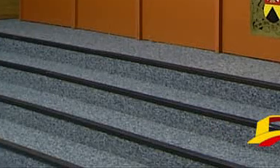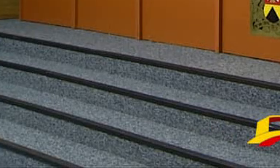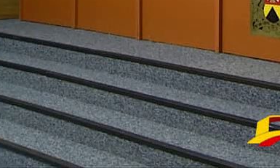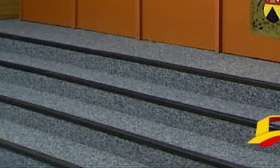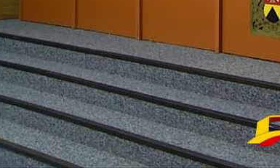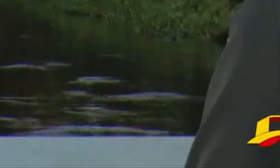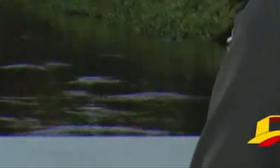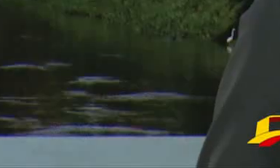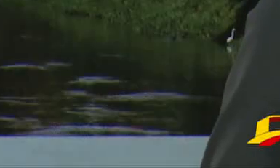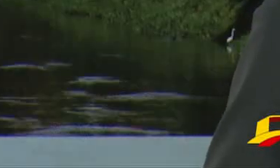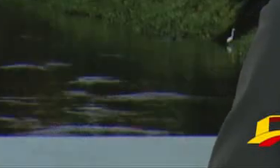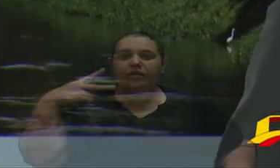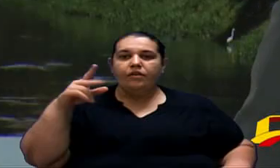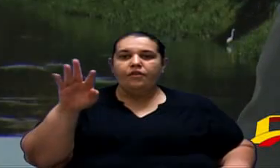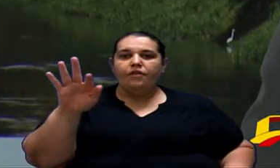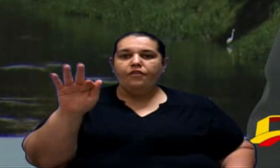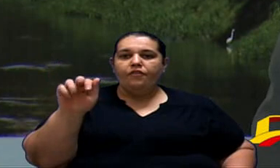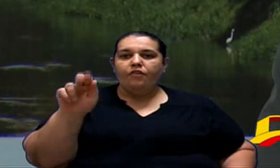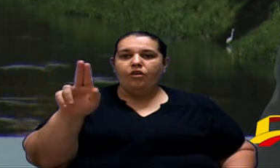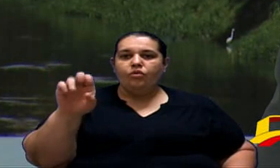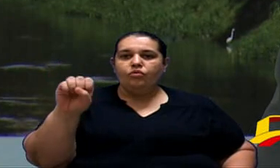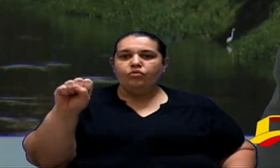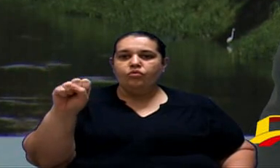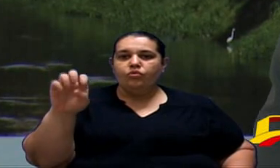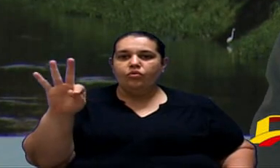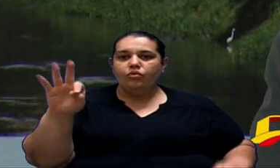Vereador Fausto Pérez.